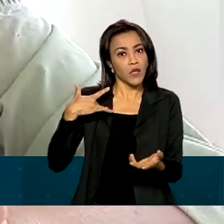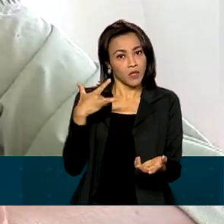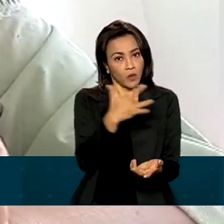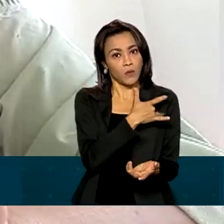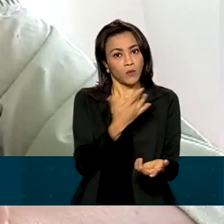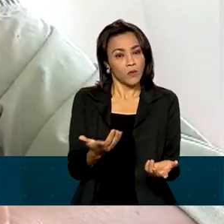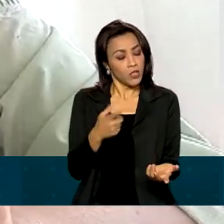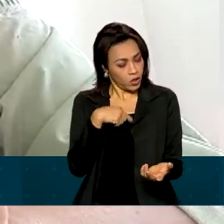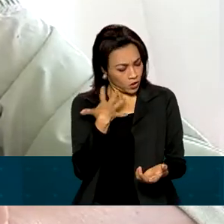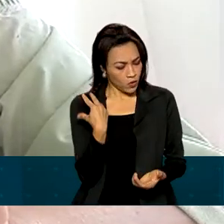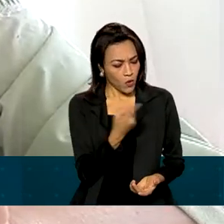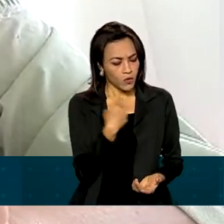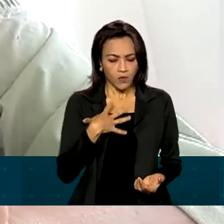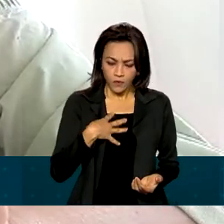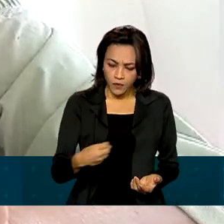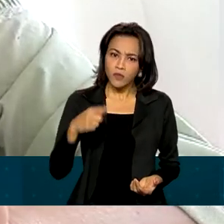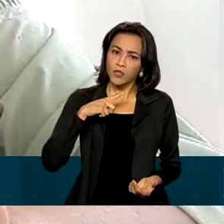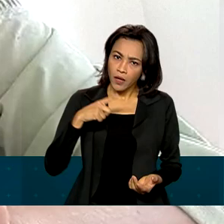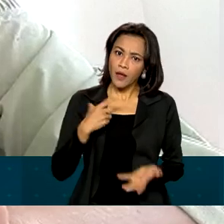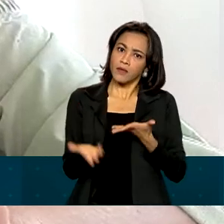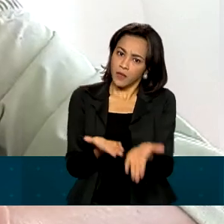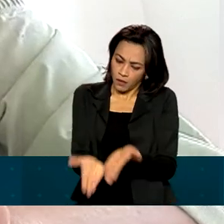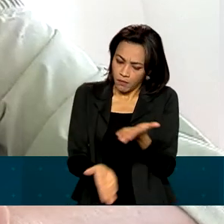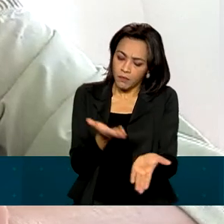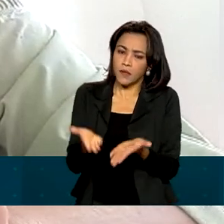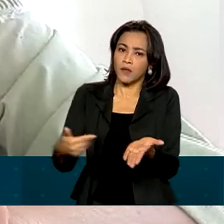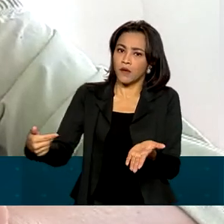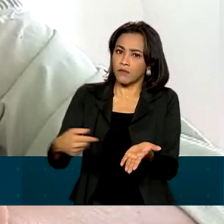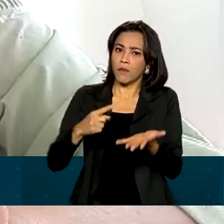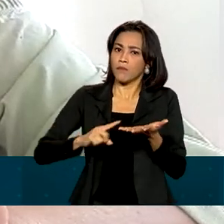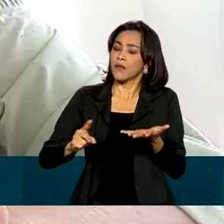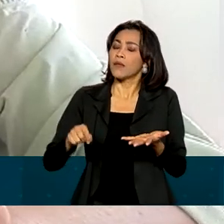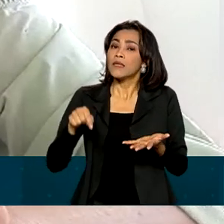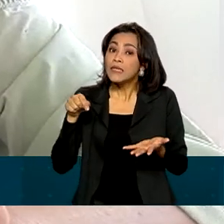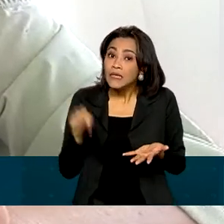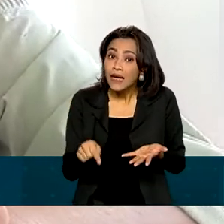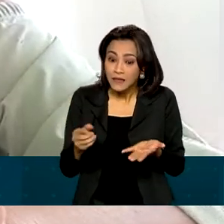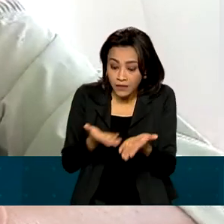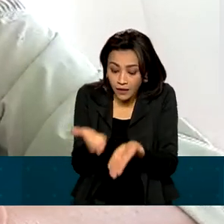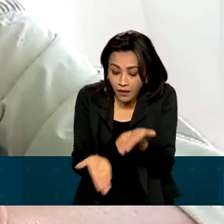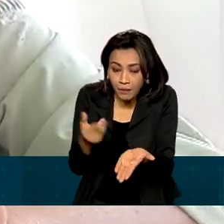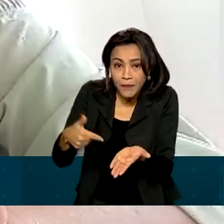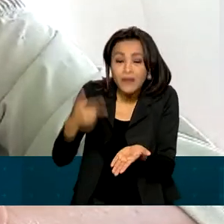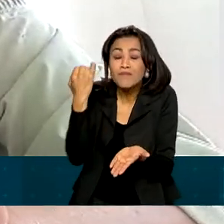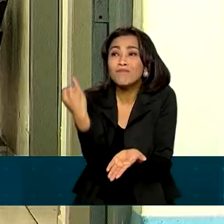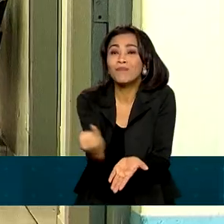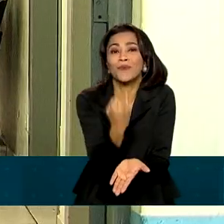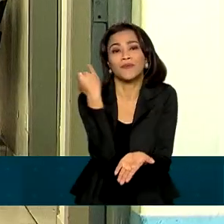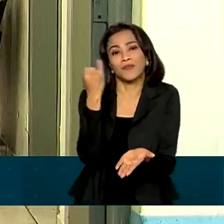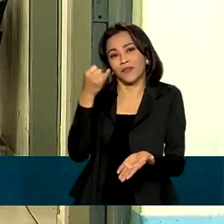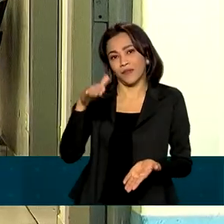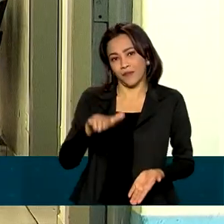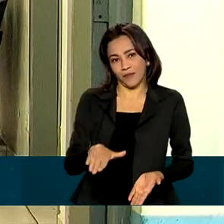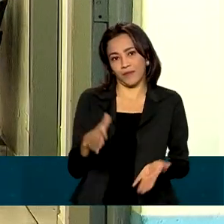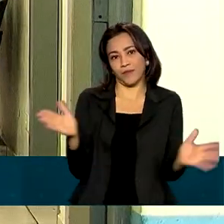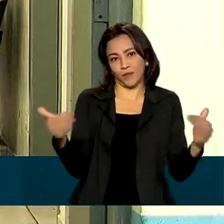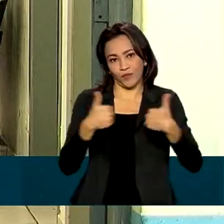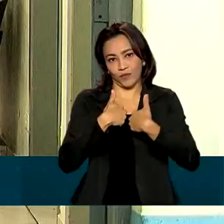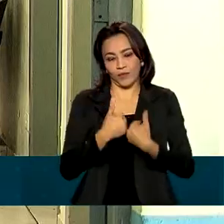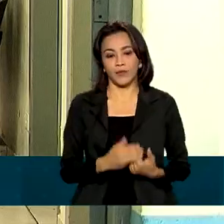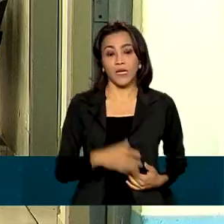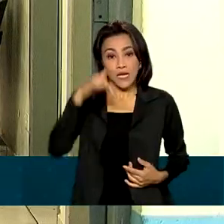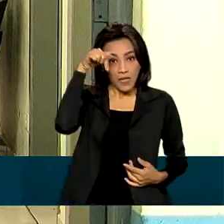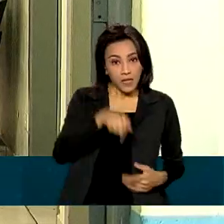eles tenham todas as terapias que são consideradas importantes para eles. A partir deste